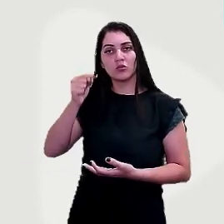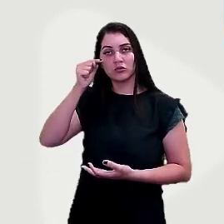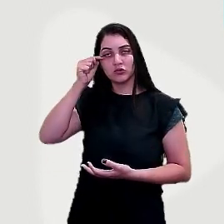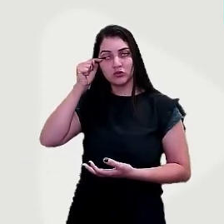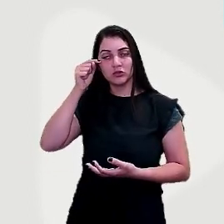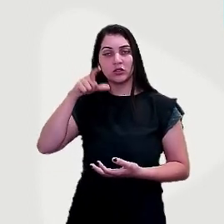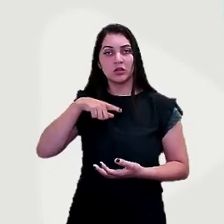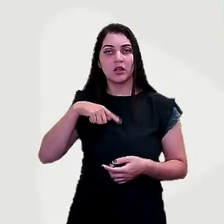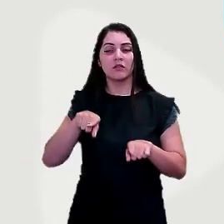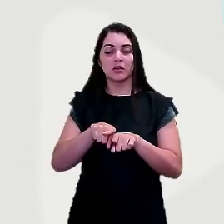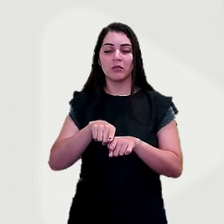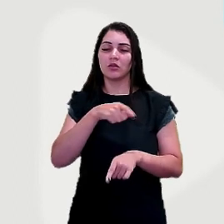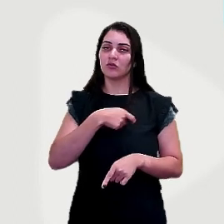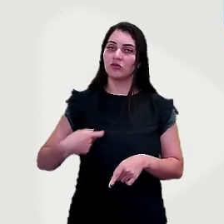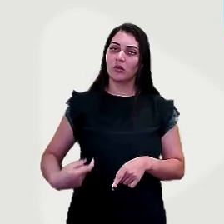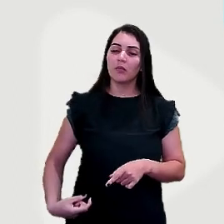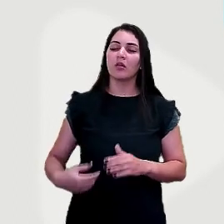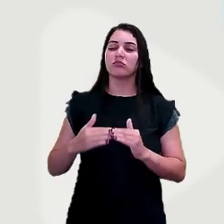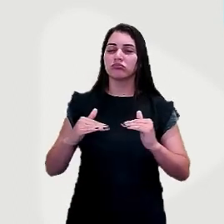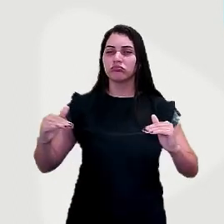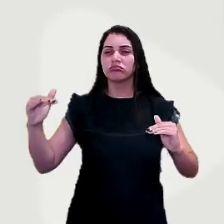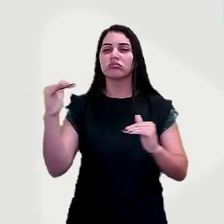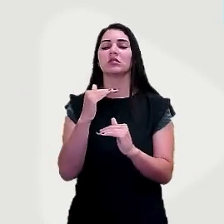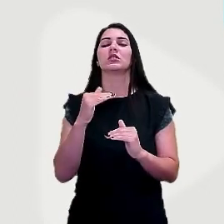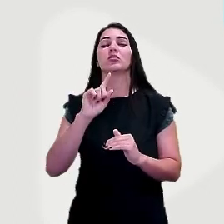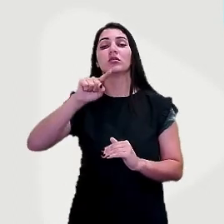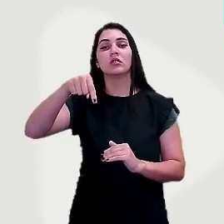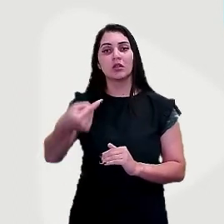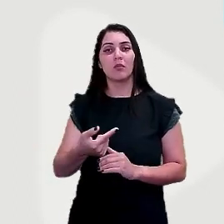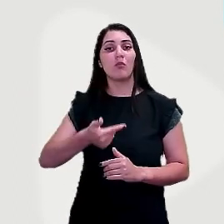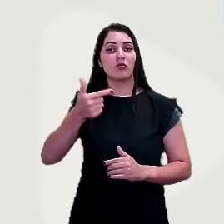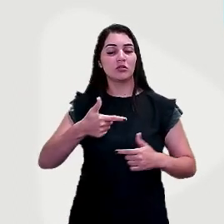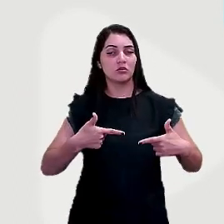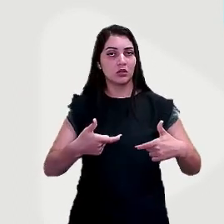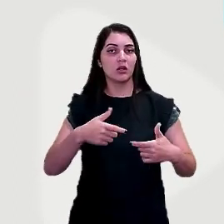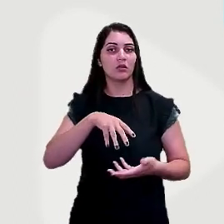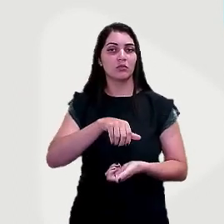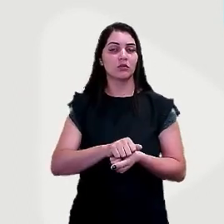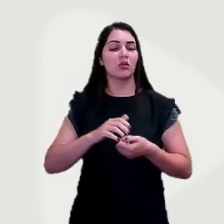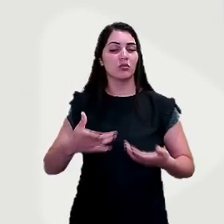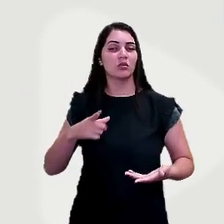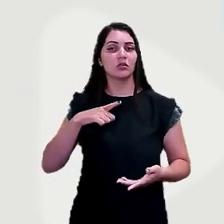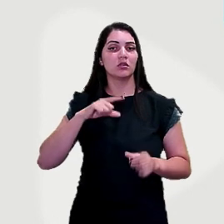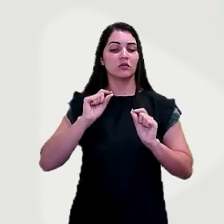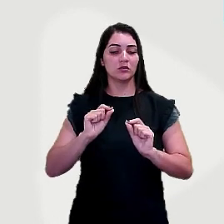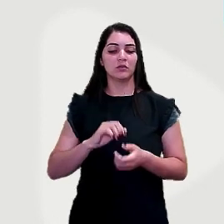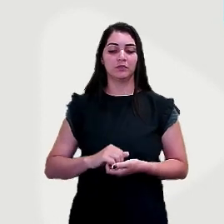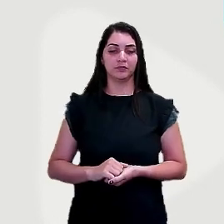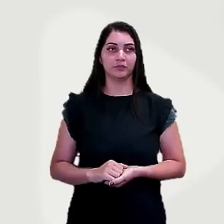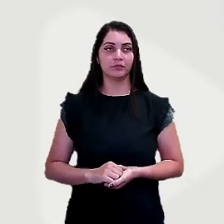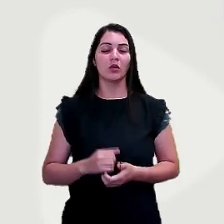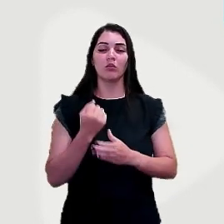desenvolvimento. O Japão também cresceu bastante após a Segunda Guerra Mundial, quando teve o apoio também